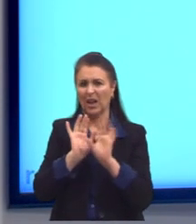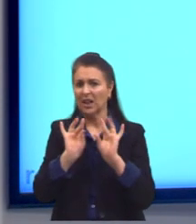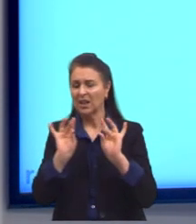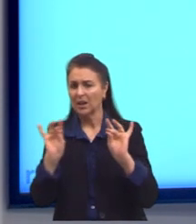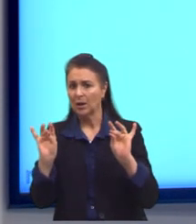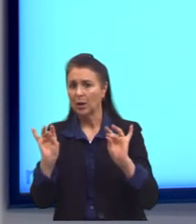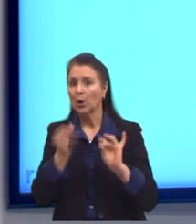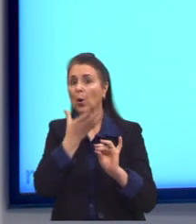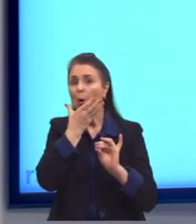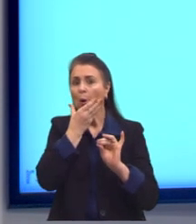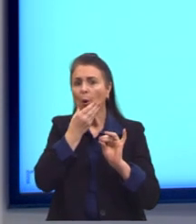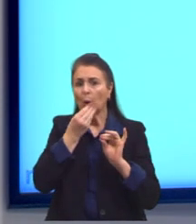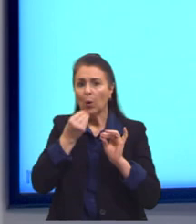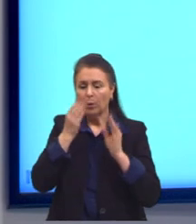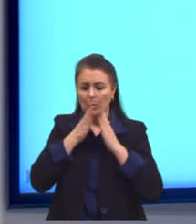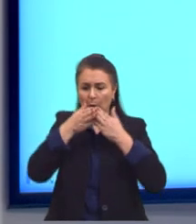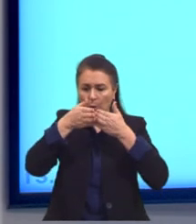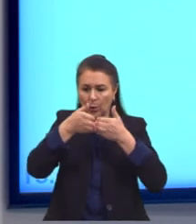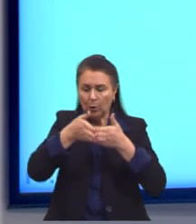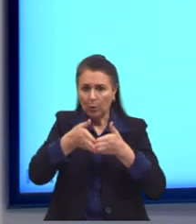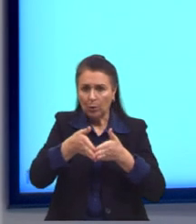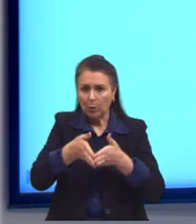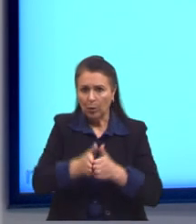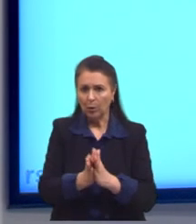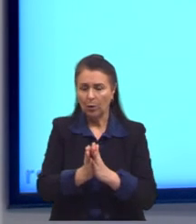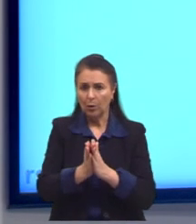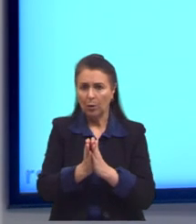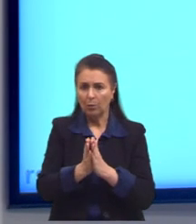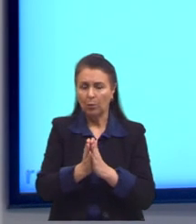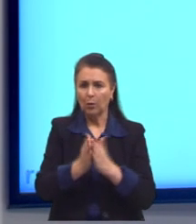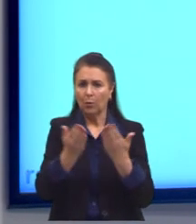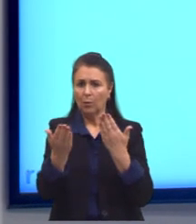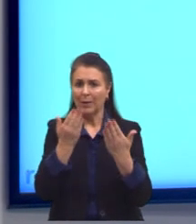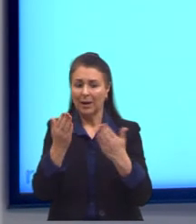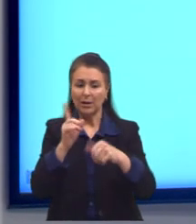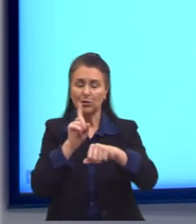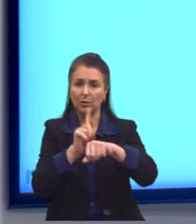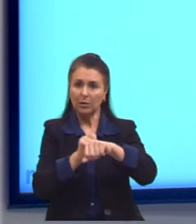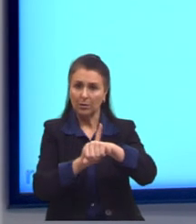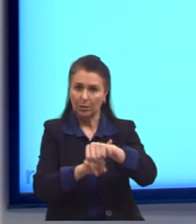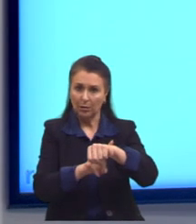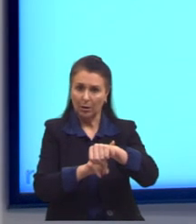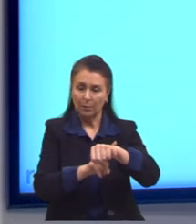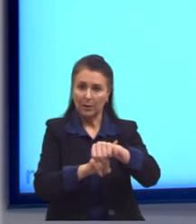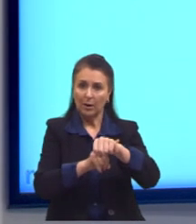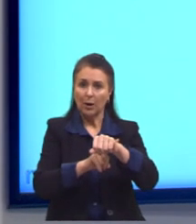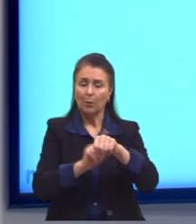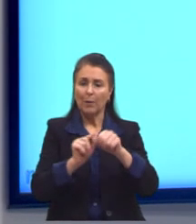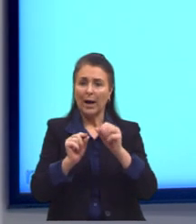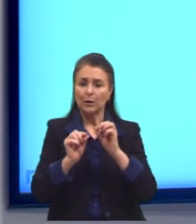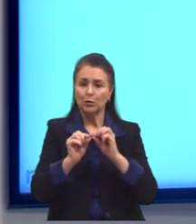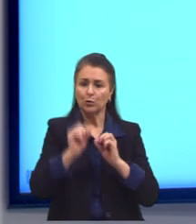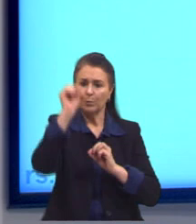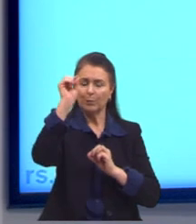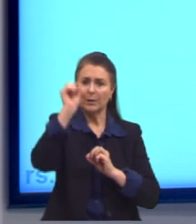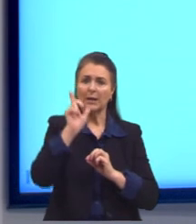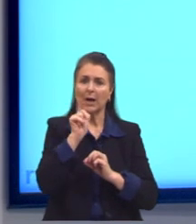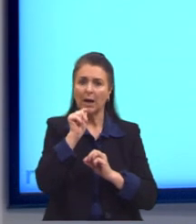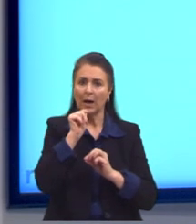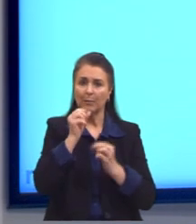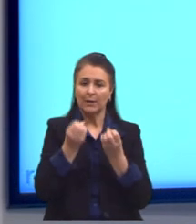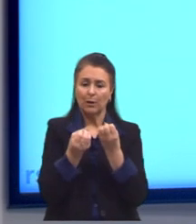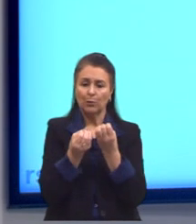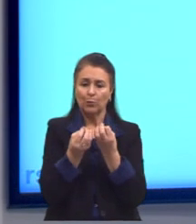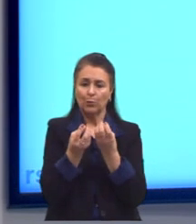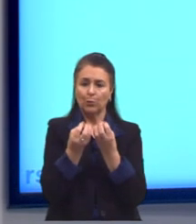mergulhador deve subir em etapas comparadas de tempos em tempos. Uma subida rápida pode gerar bolhas de